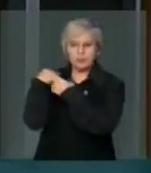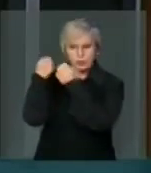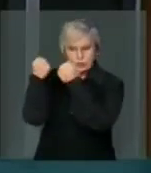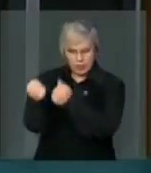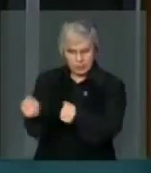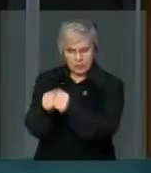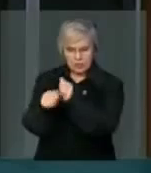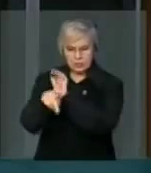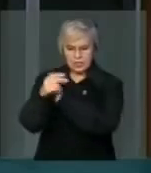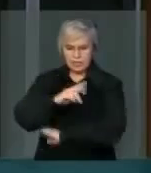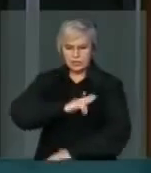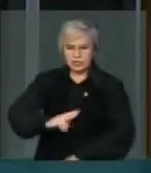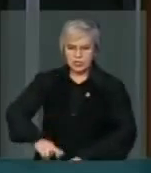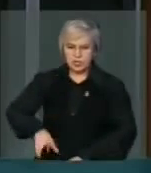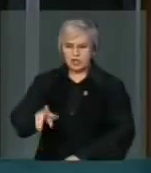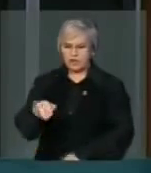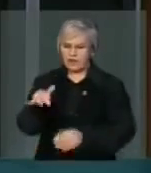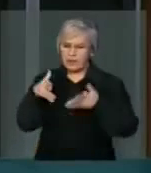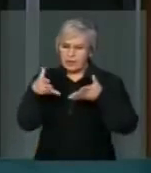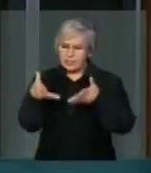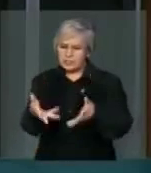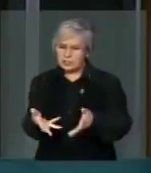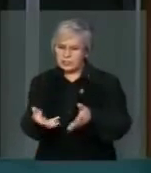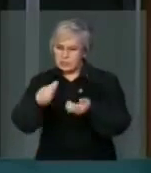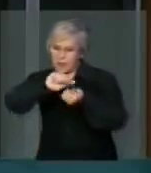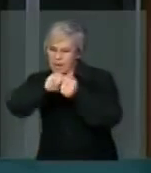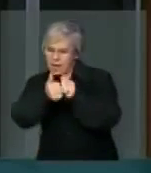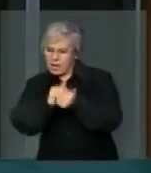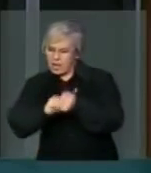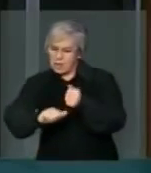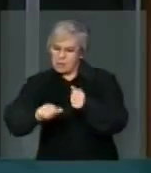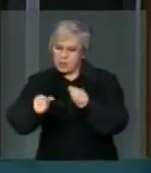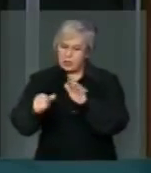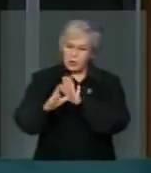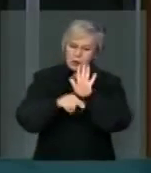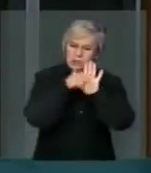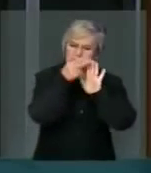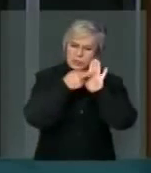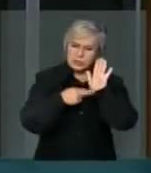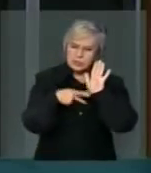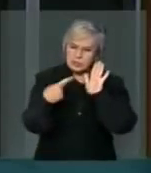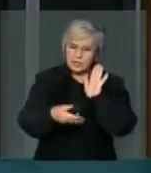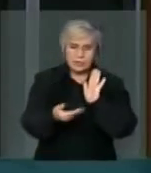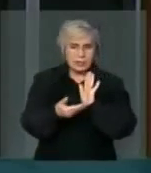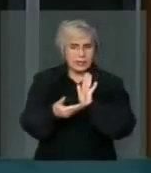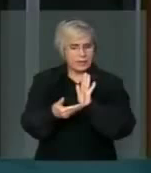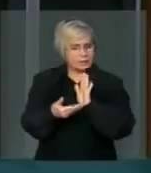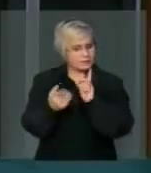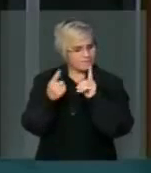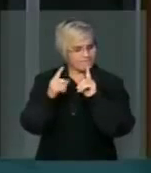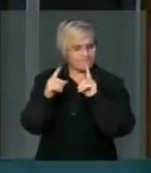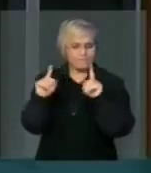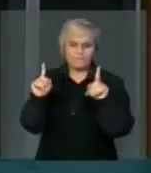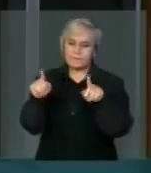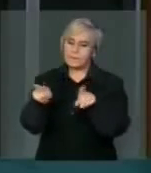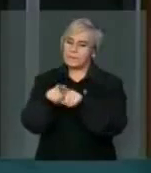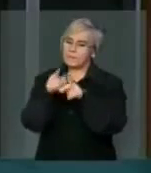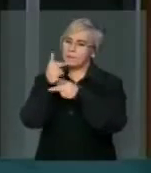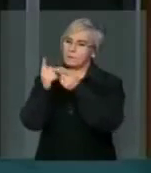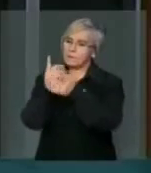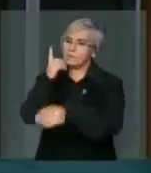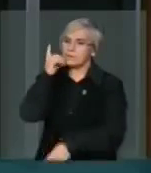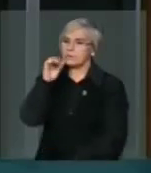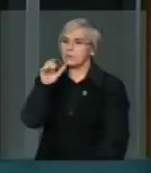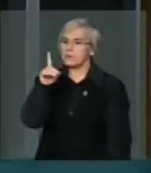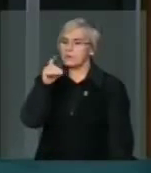República, vá participar de manobras regimentais dessa Casa. Quero também me referir ao deputado Eduardo